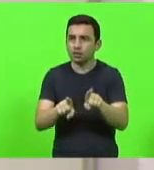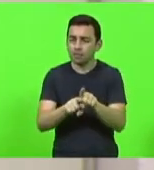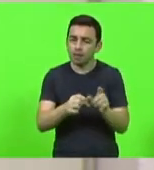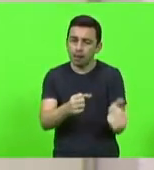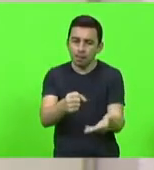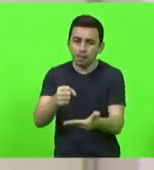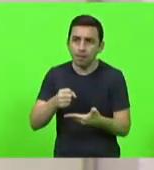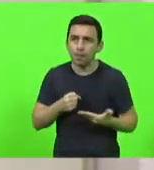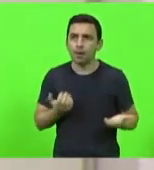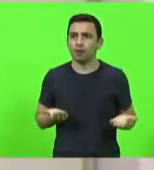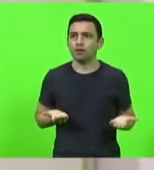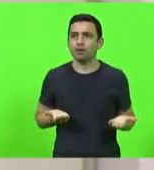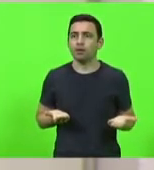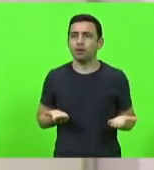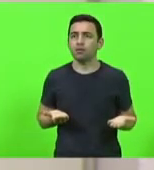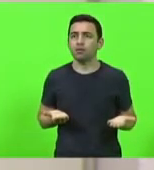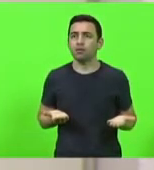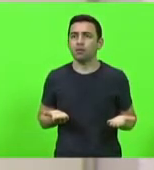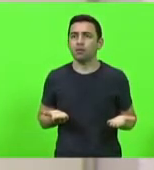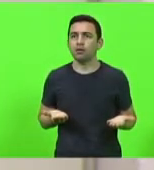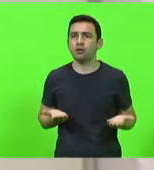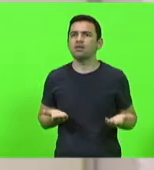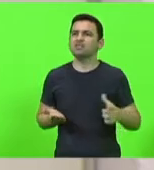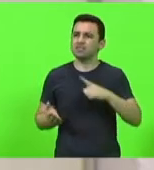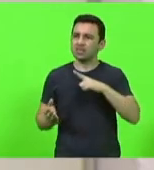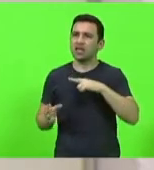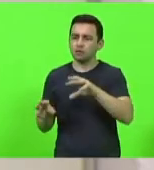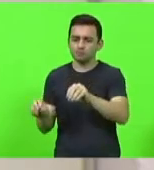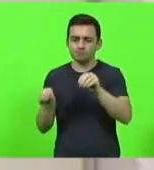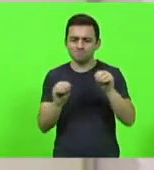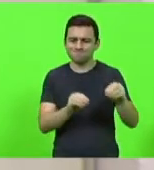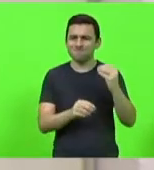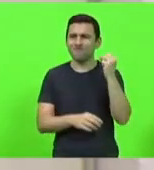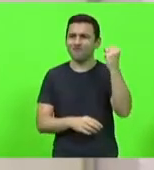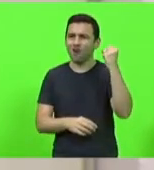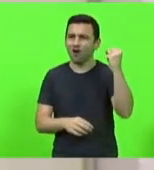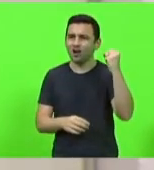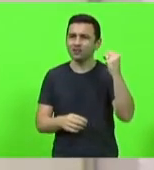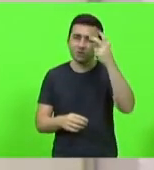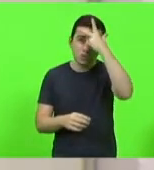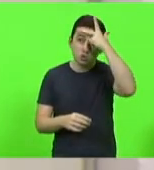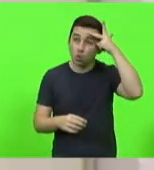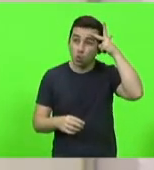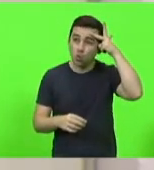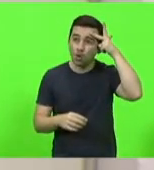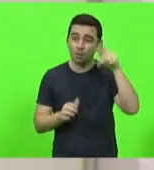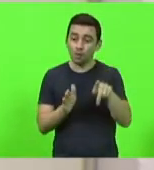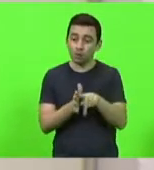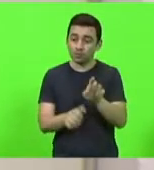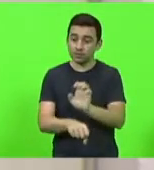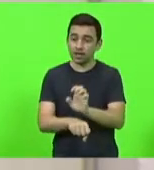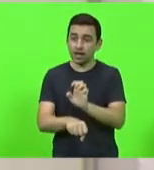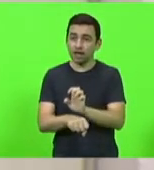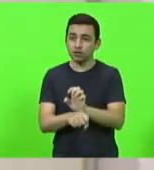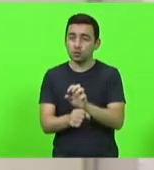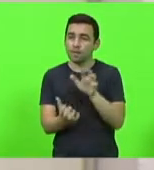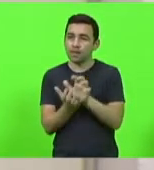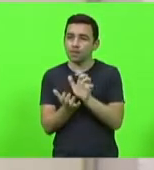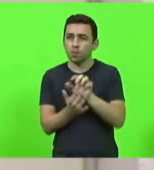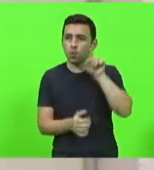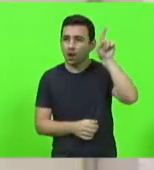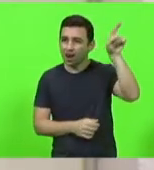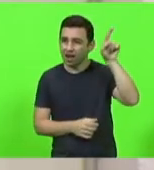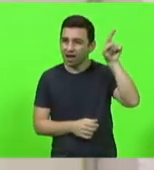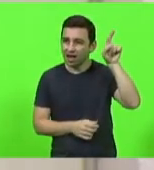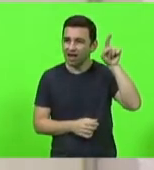da plantação. E há uma migração muito forte de trabalhadores do Estado de Pernambuco que vêm